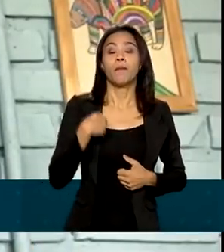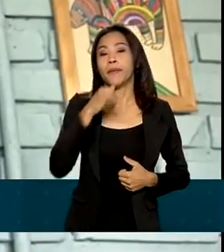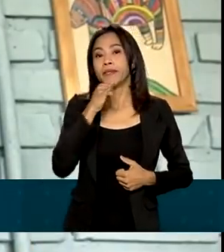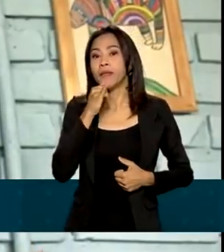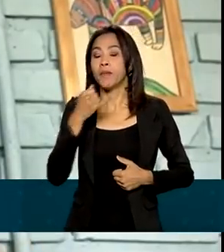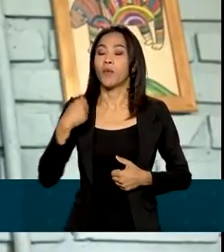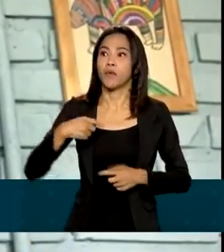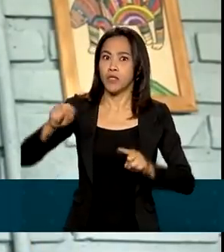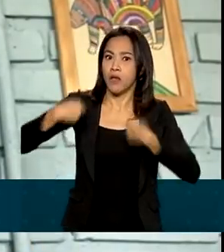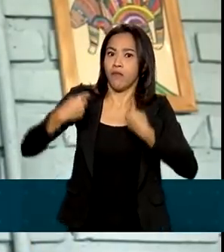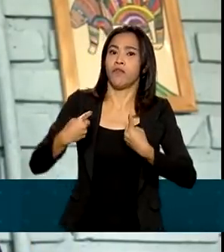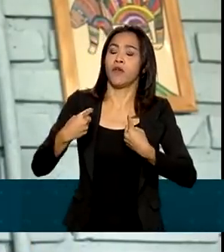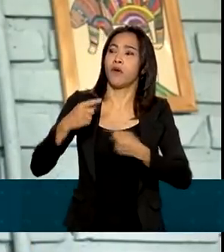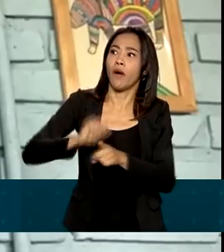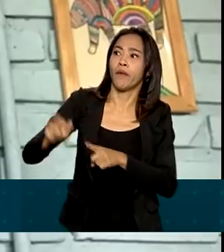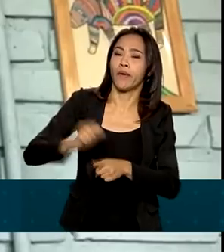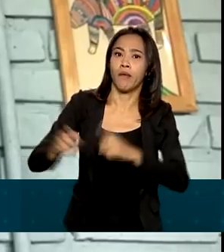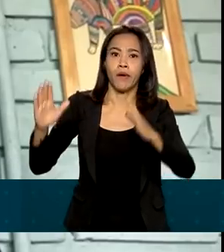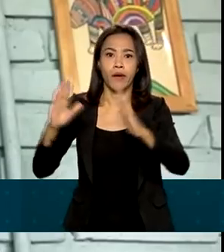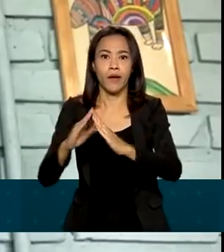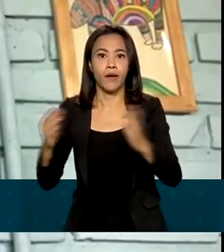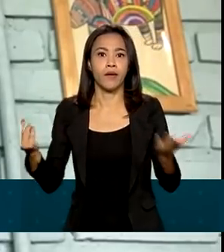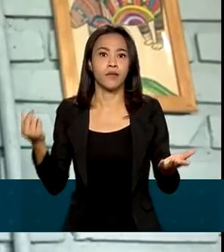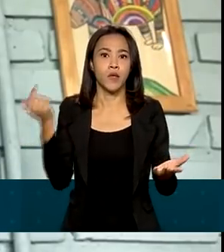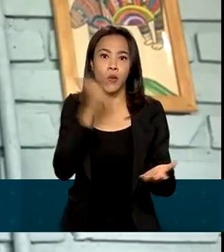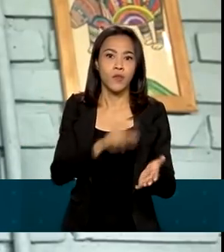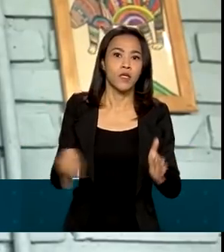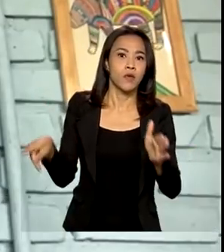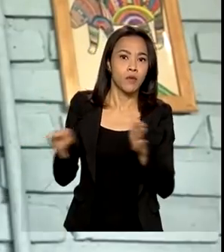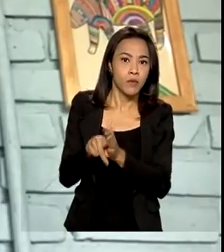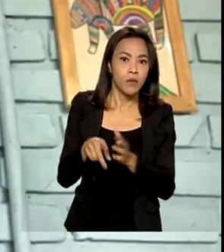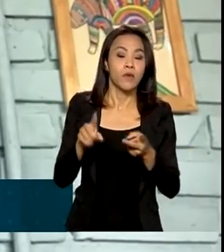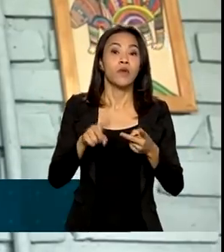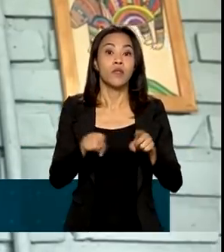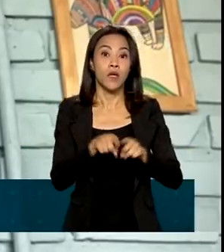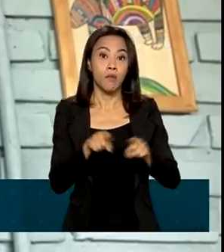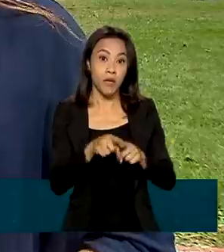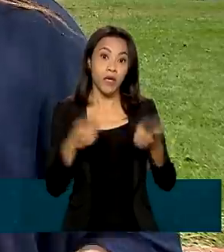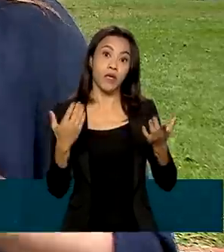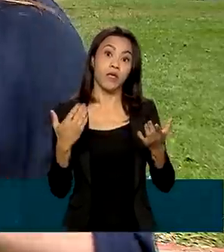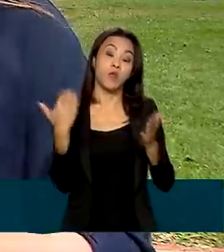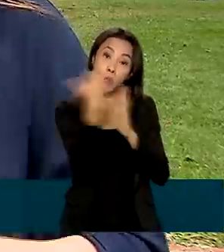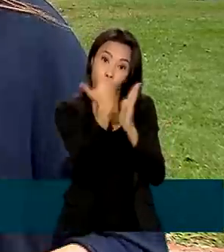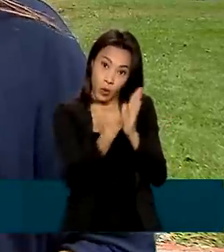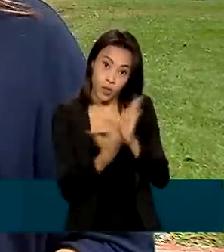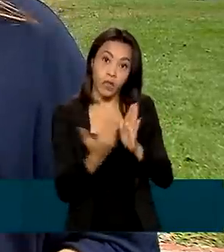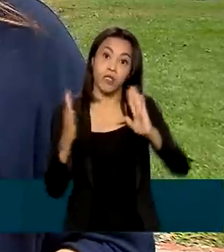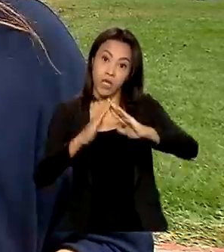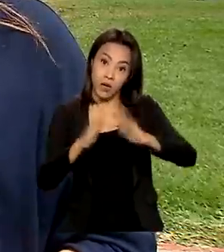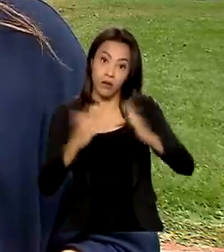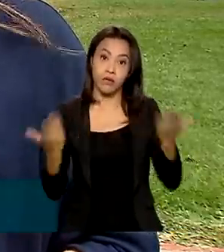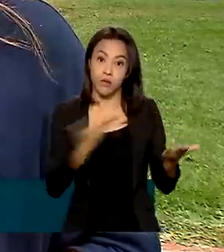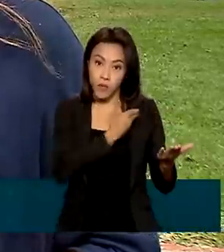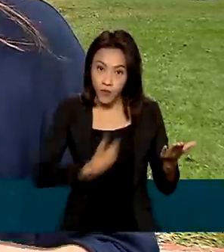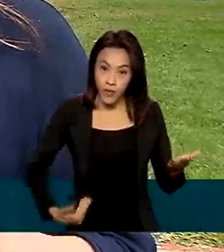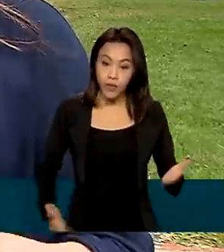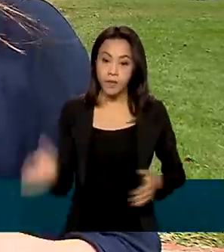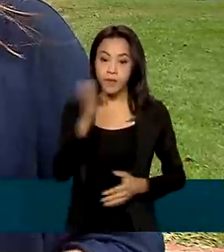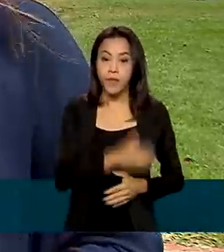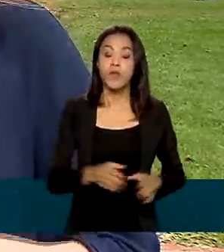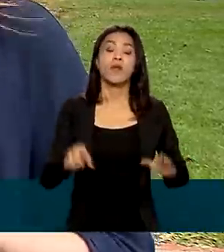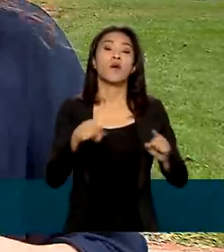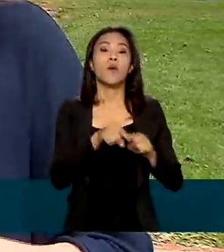quais formas dele alugar, conseguir uma casa ou se inserir num programa habitacional. O Estatuto da Criança e do Adolescente